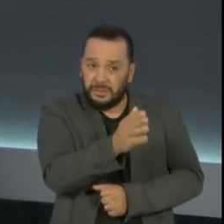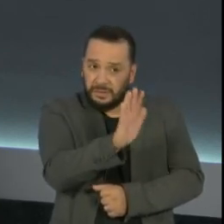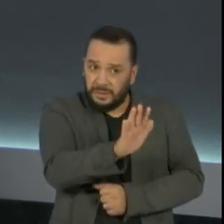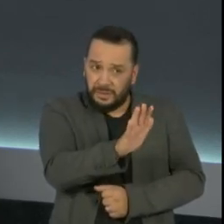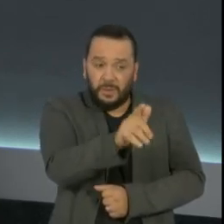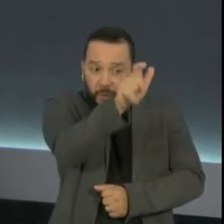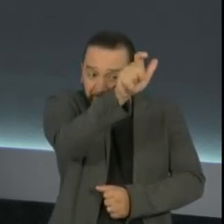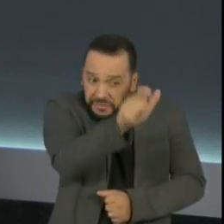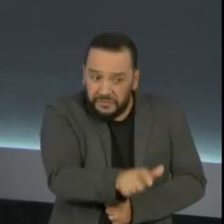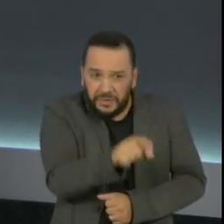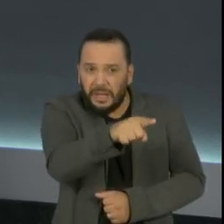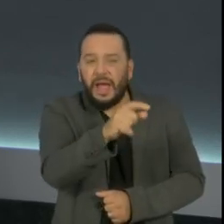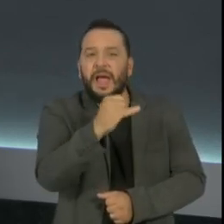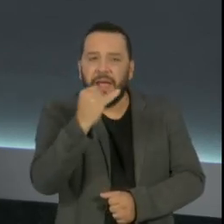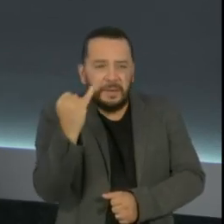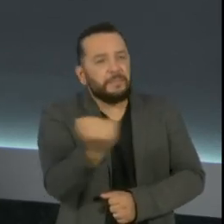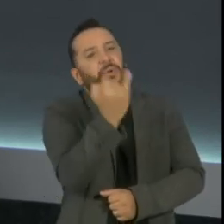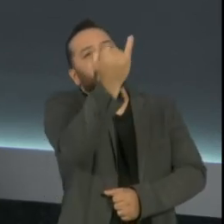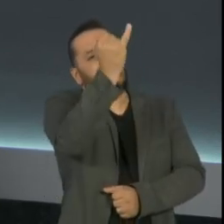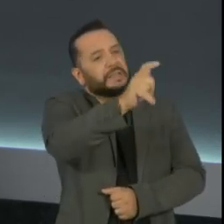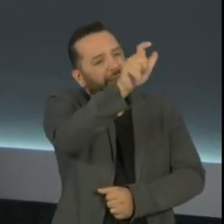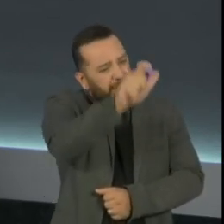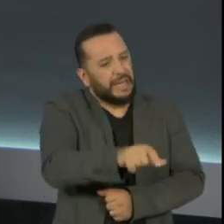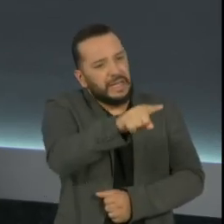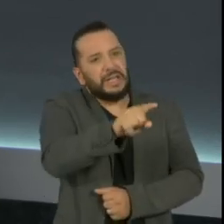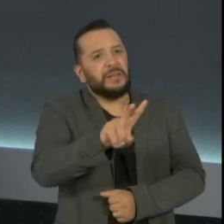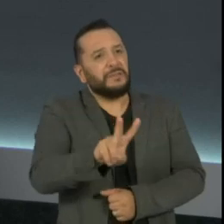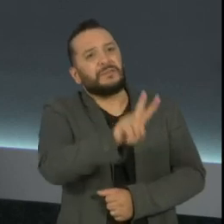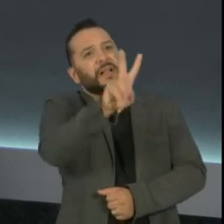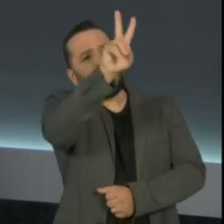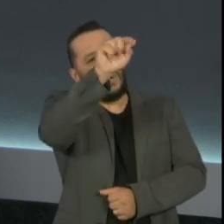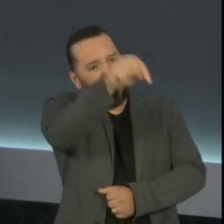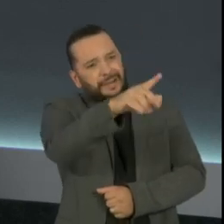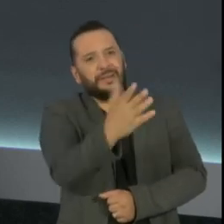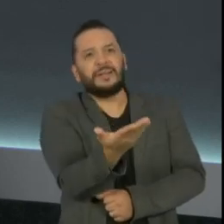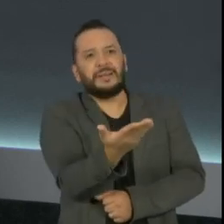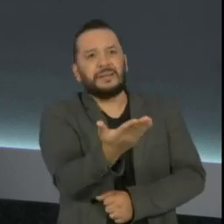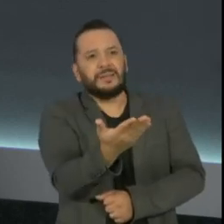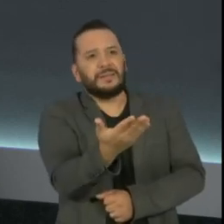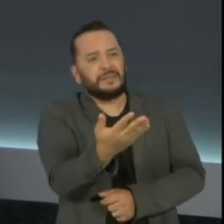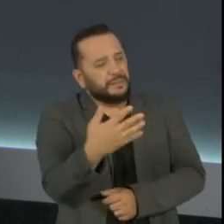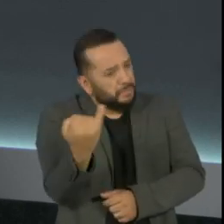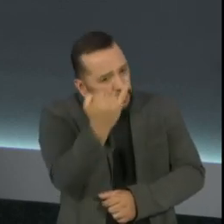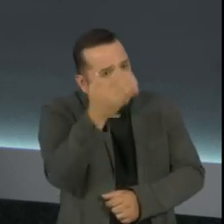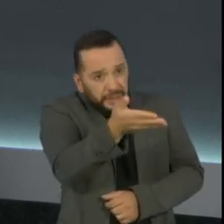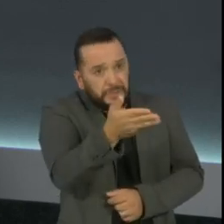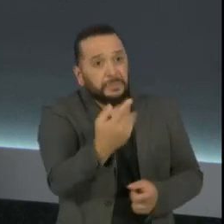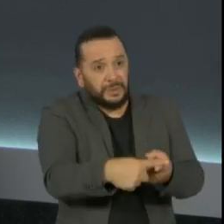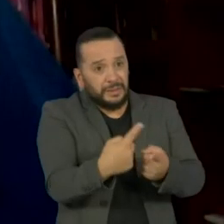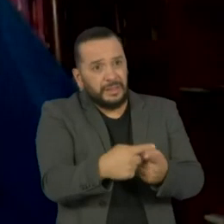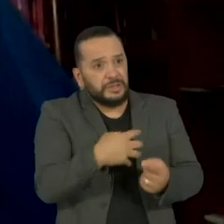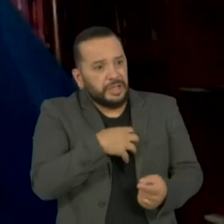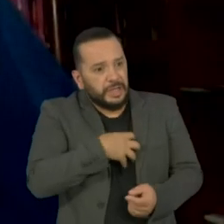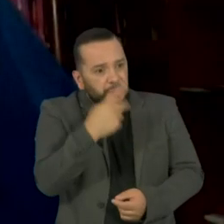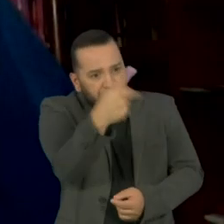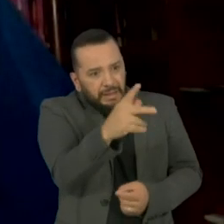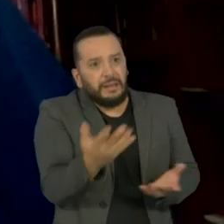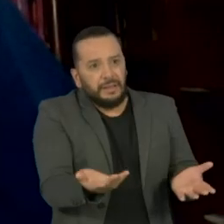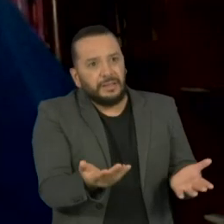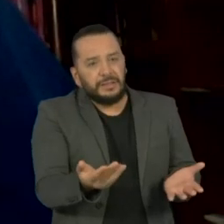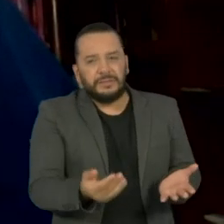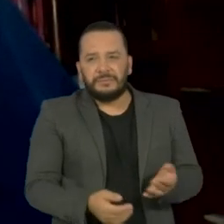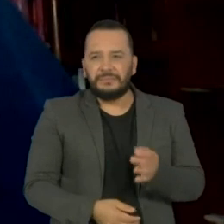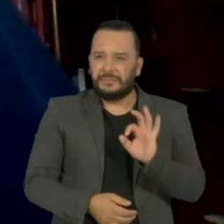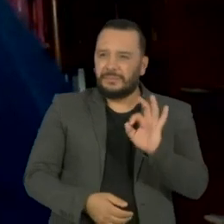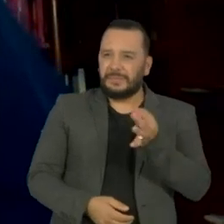valor do indivíduo, de novo, vamos dizer assim, revalorizar essa pessoa por aquilo que ela de fato é? Perfeito,